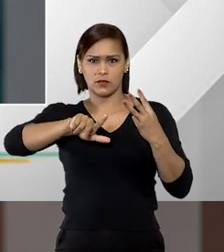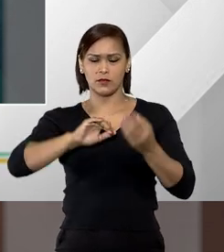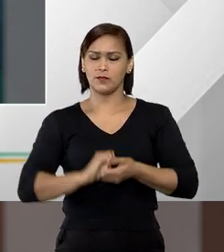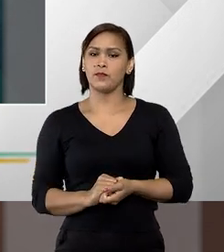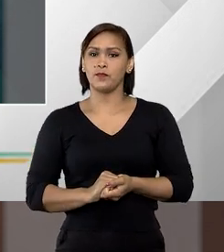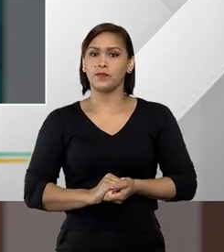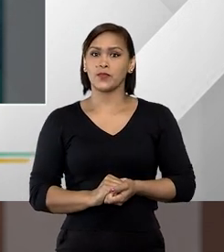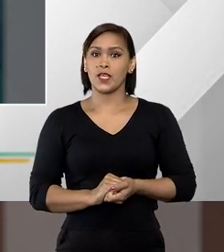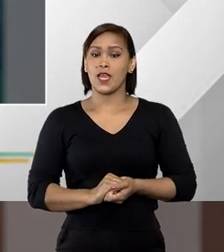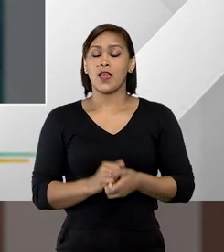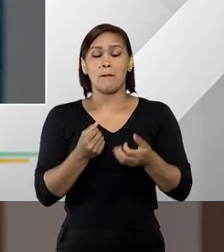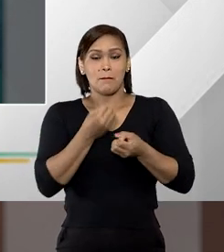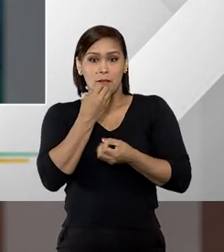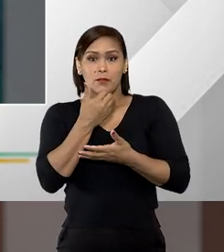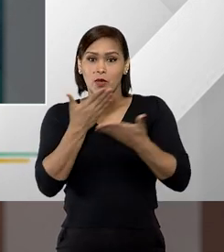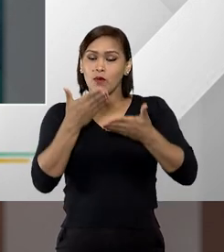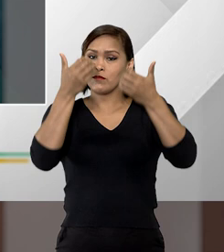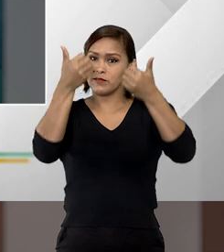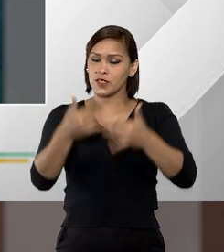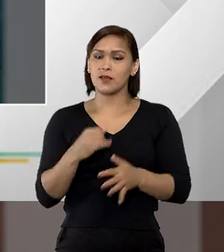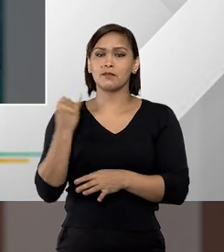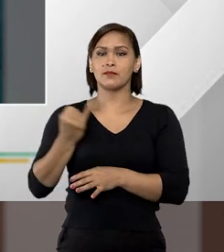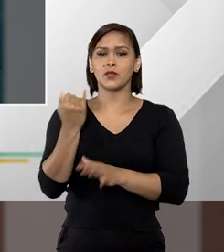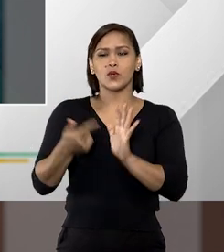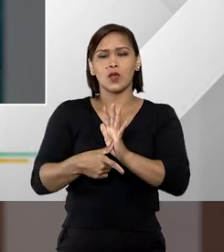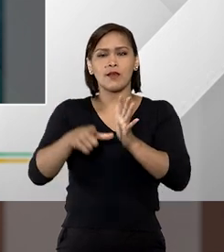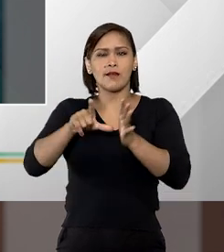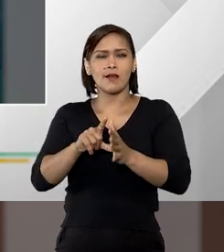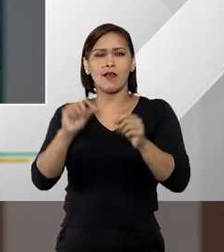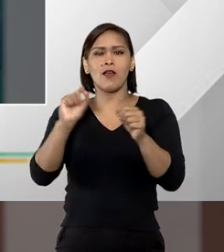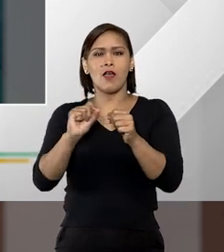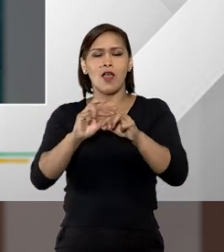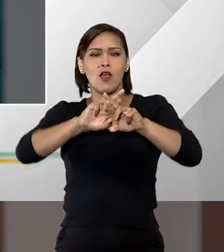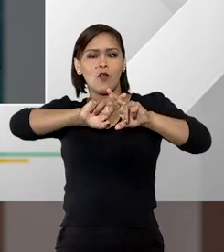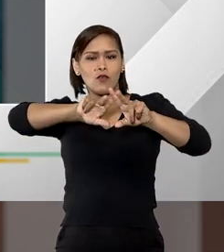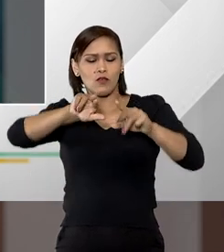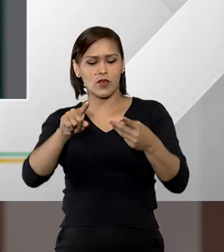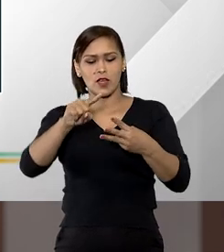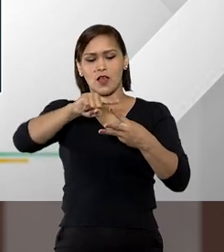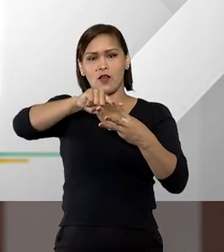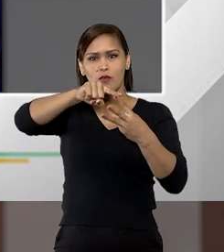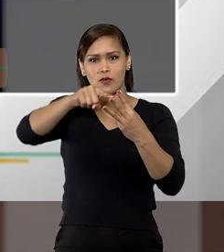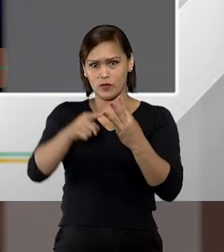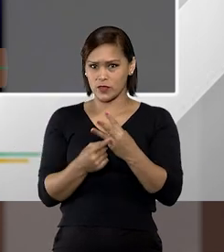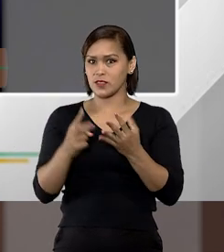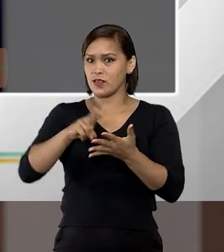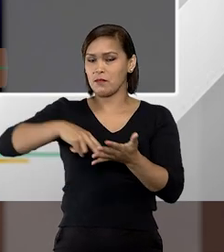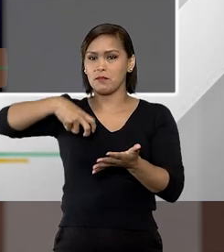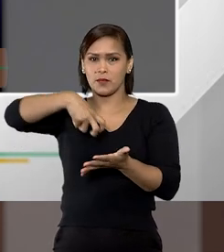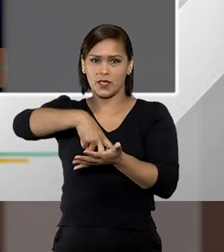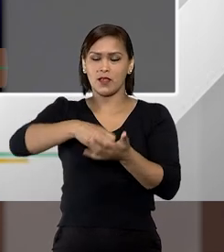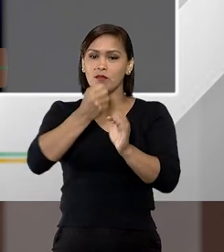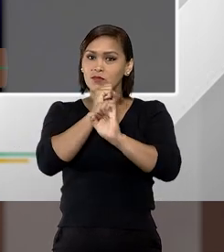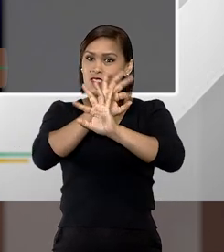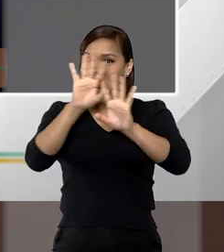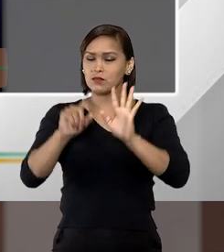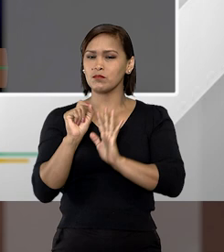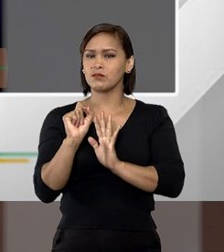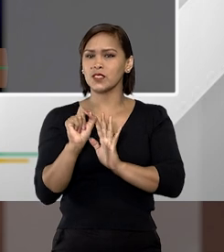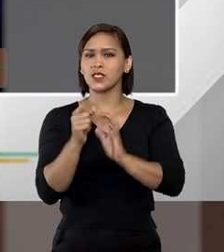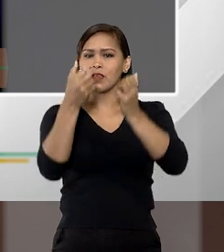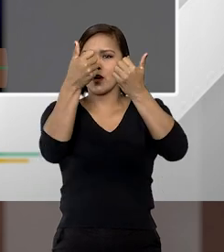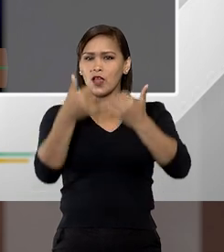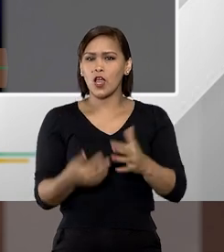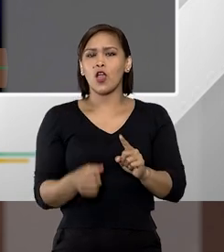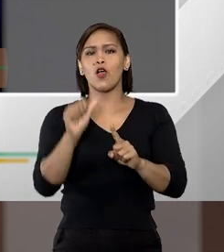Bem, Fátima, é importante, antes de se fazer a diferenciação dessas três modalidades penais, deixar claro que tanto o